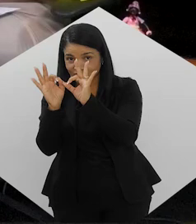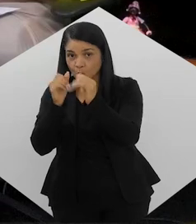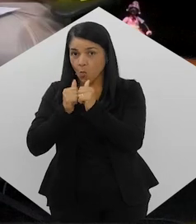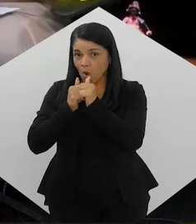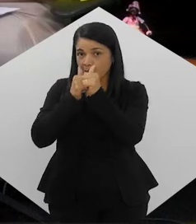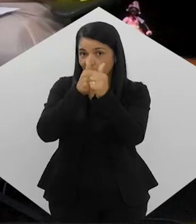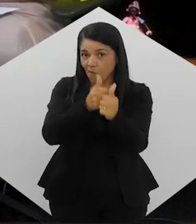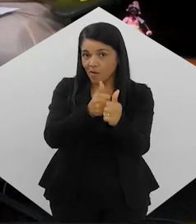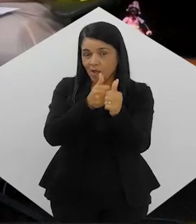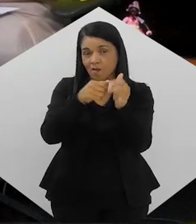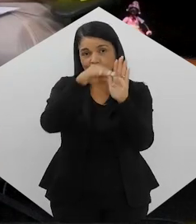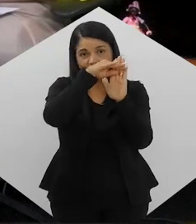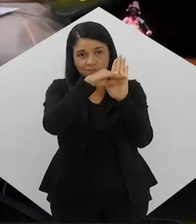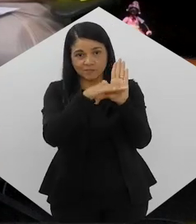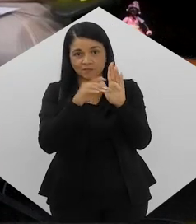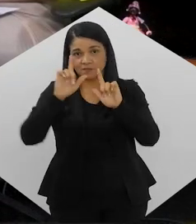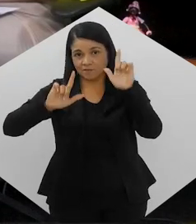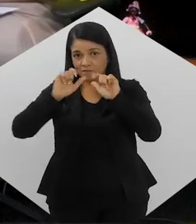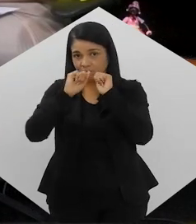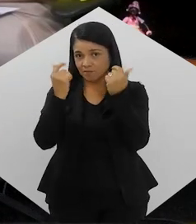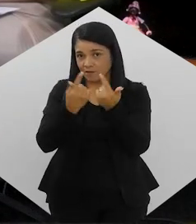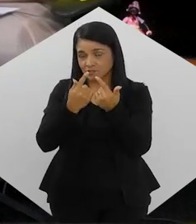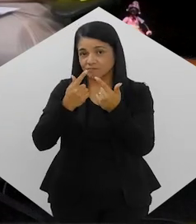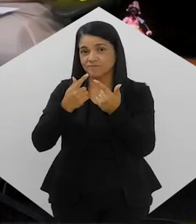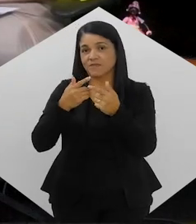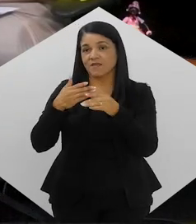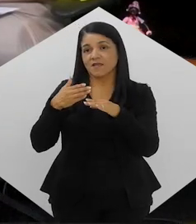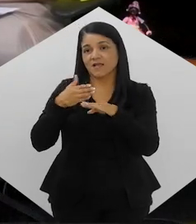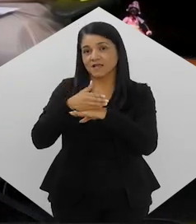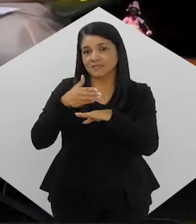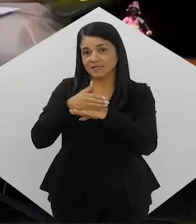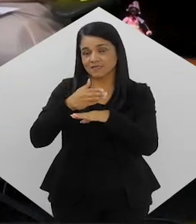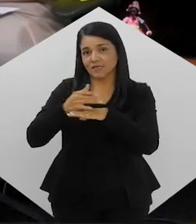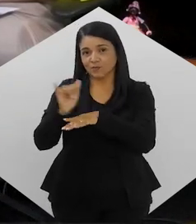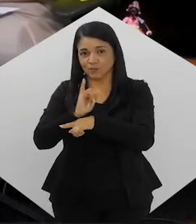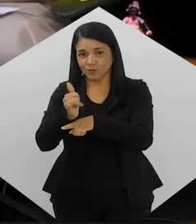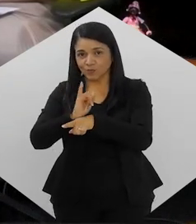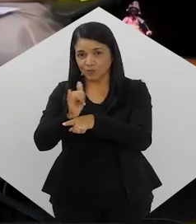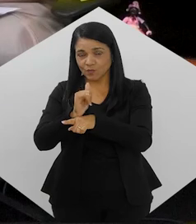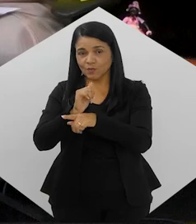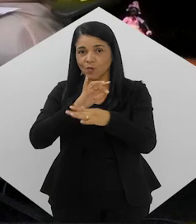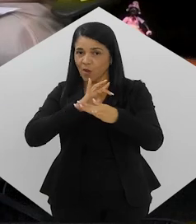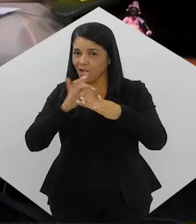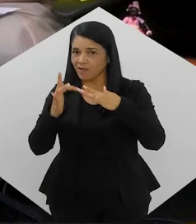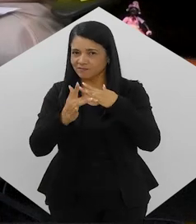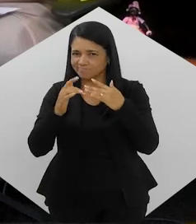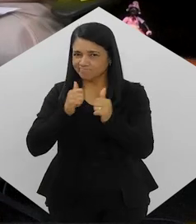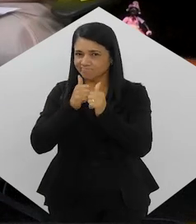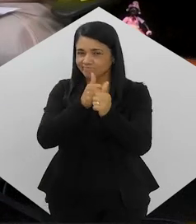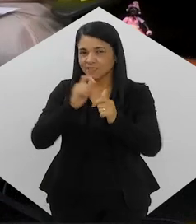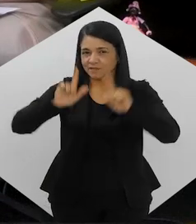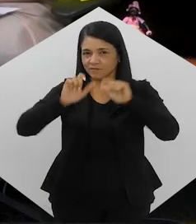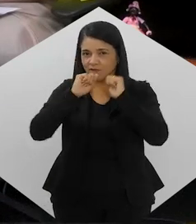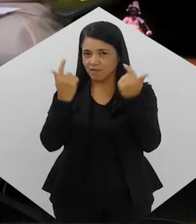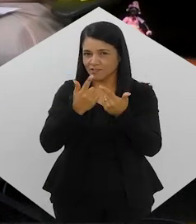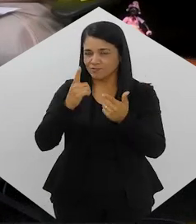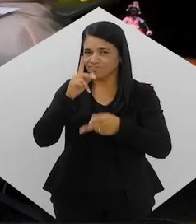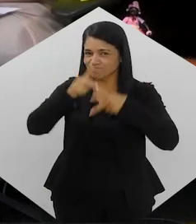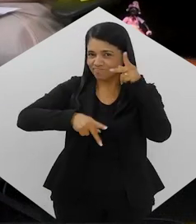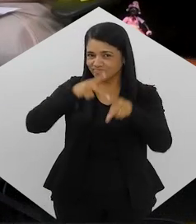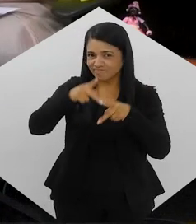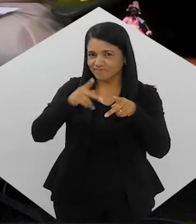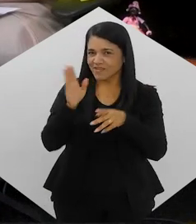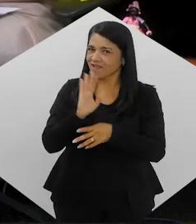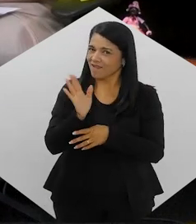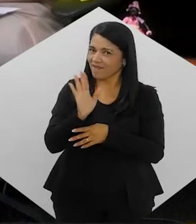quiser revê-lo ou acompanhar a programação da TV alerge, é só acessar o nosso canal no YouTube e nos seguir nas redes sociais. TV